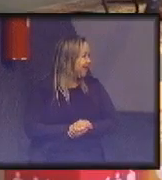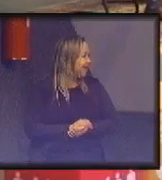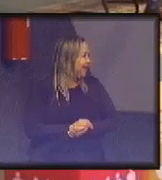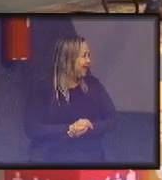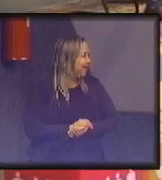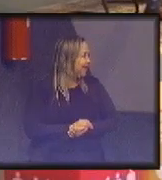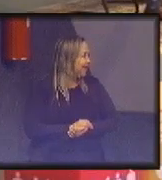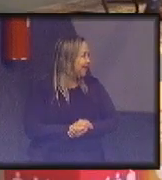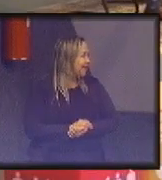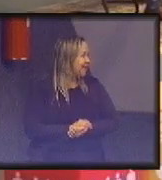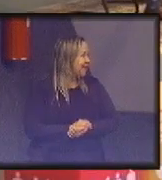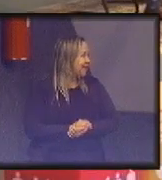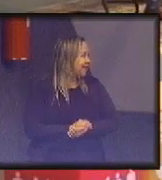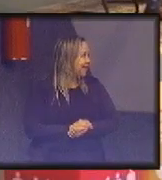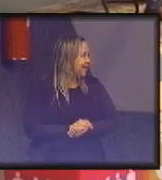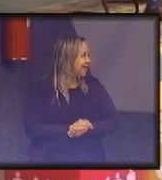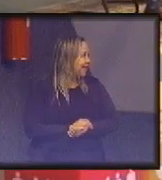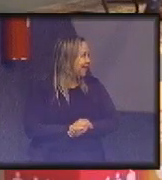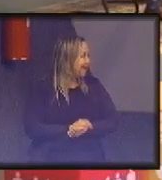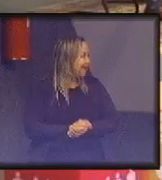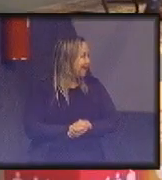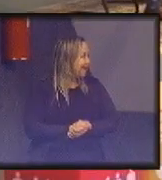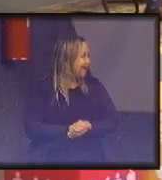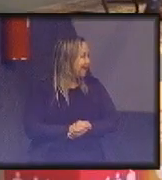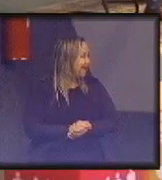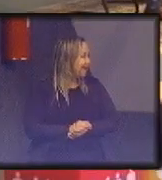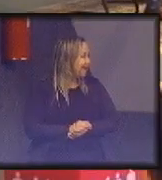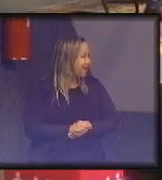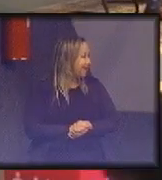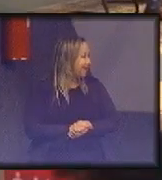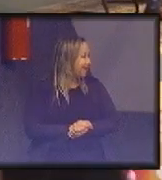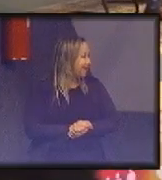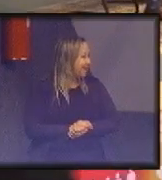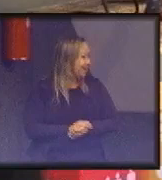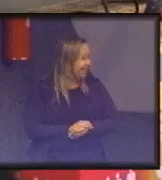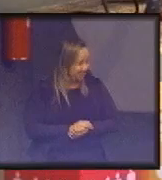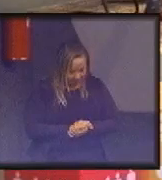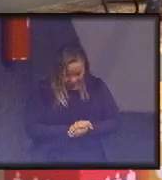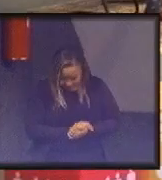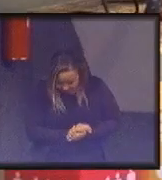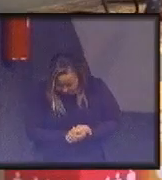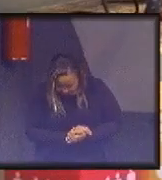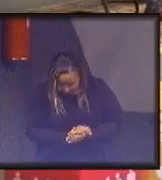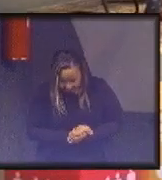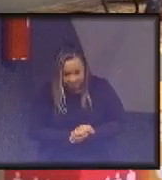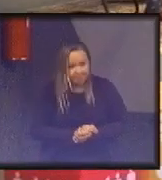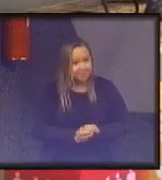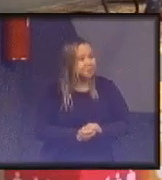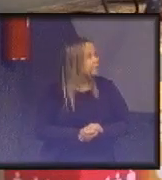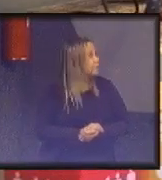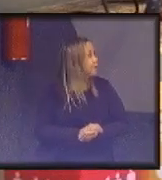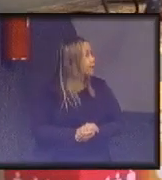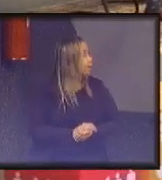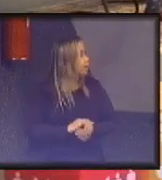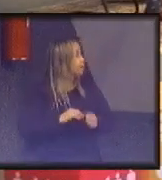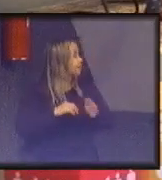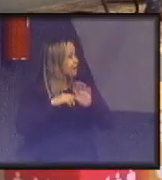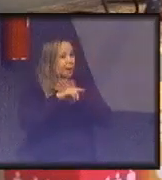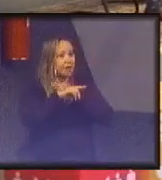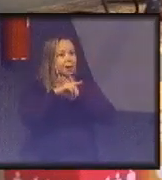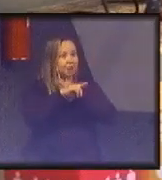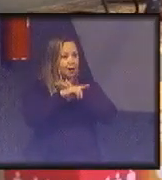Olha só, eu acho que essa pergunta é mais para doutor Nelson, não é? Então, tu... Doutor Hélio.